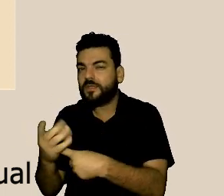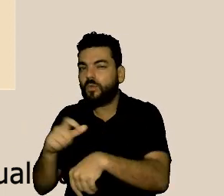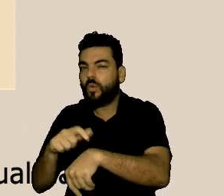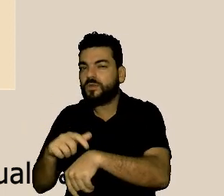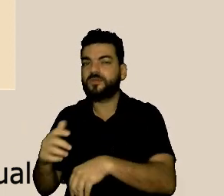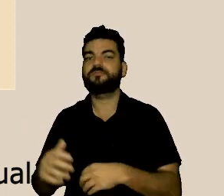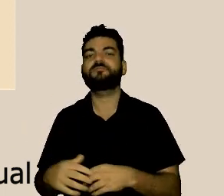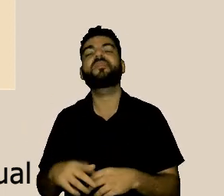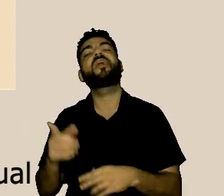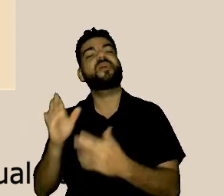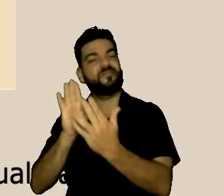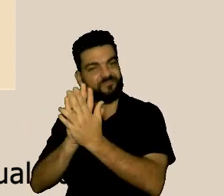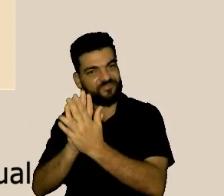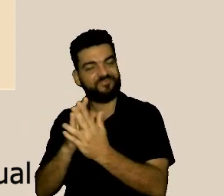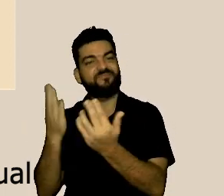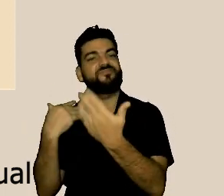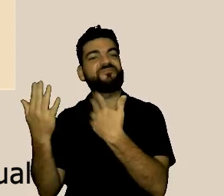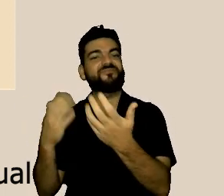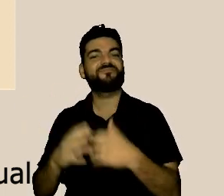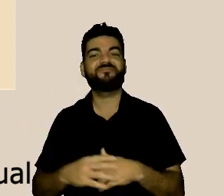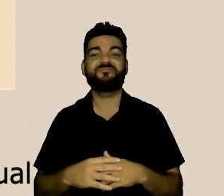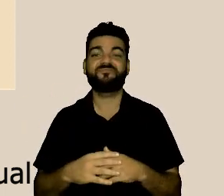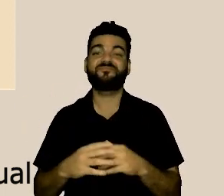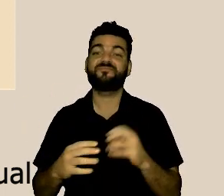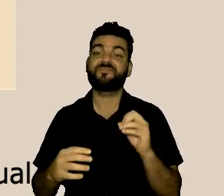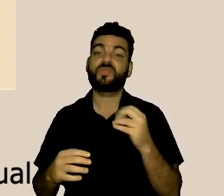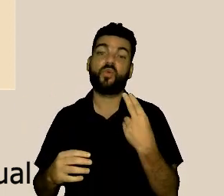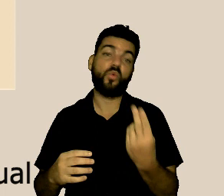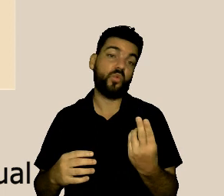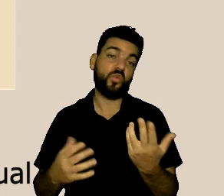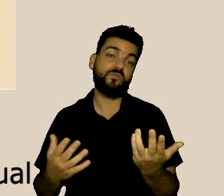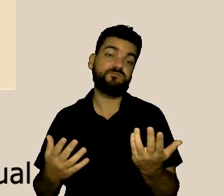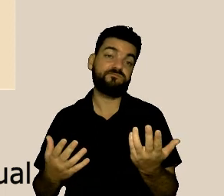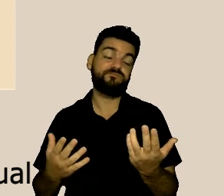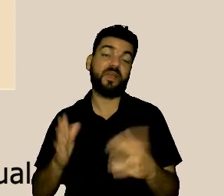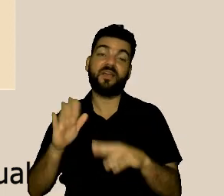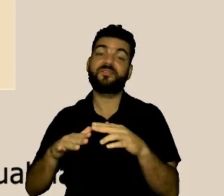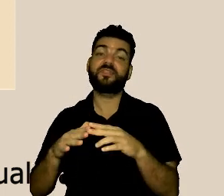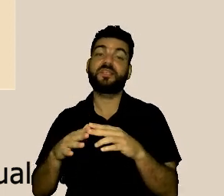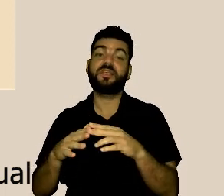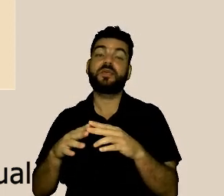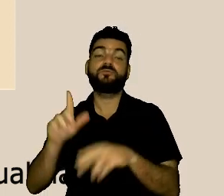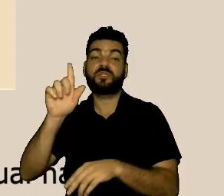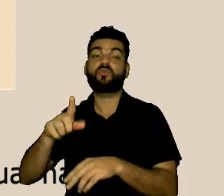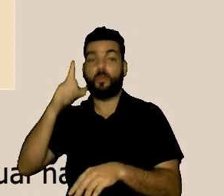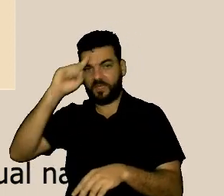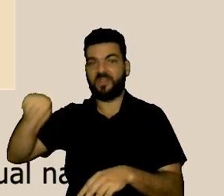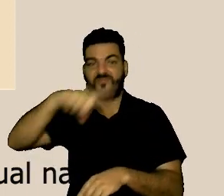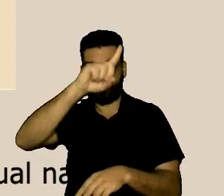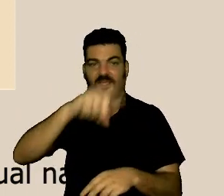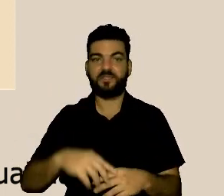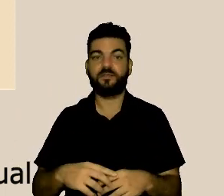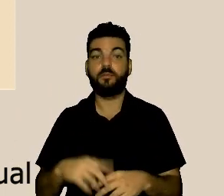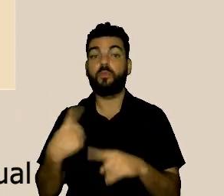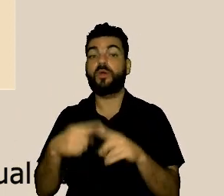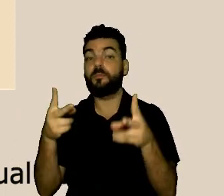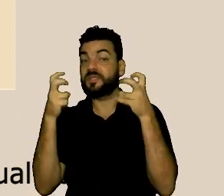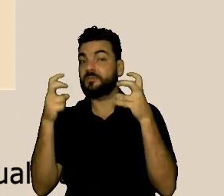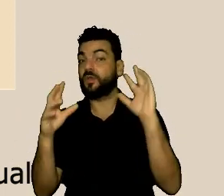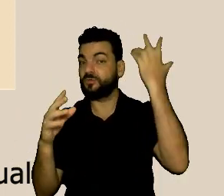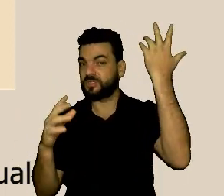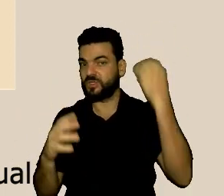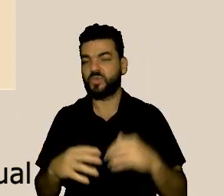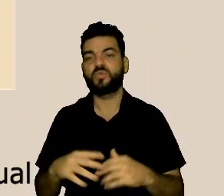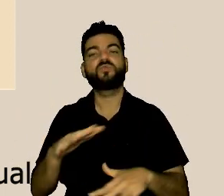e ela faz essa busca. Ou, às vezes, ela é até encaminhada pelo gestor, porque alguma coisa aconteceu no